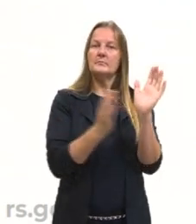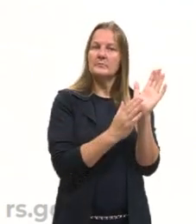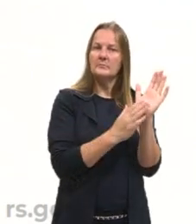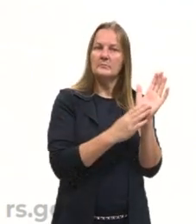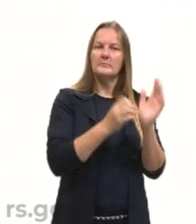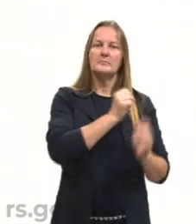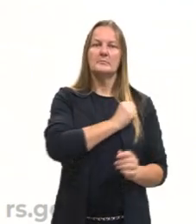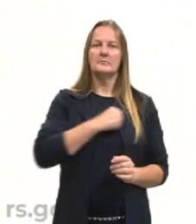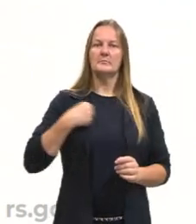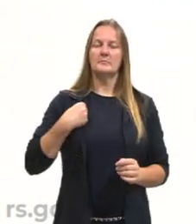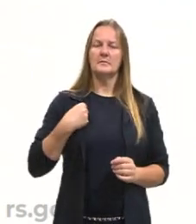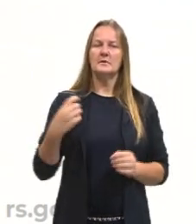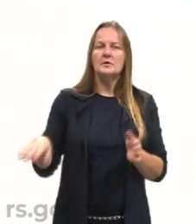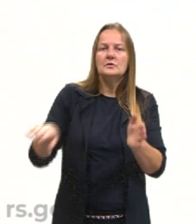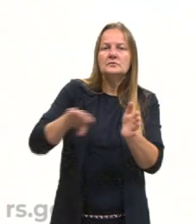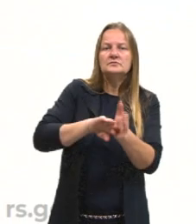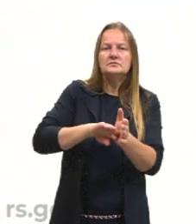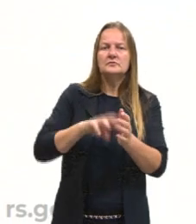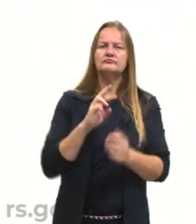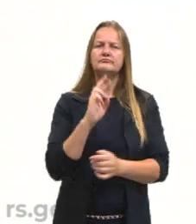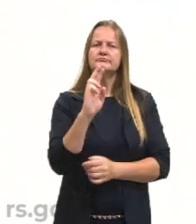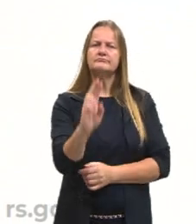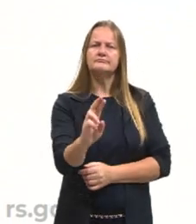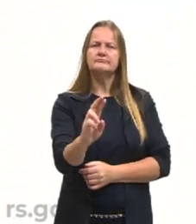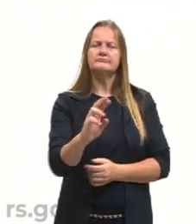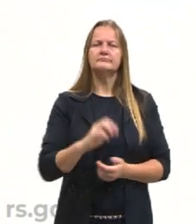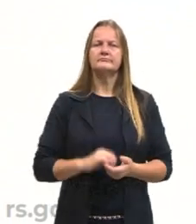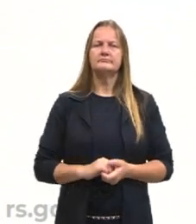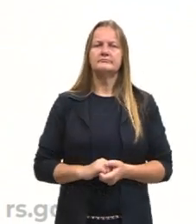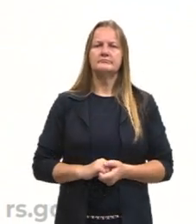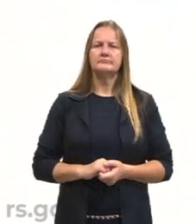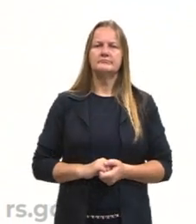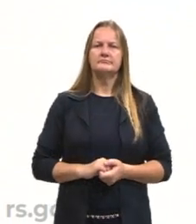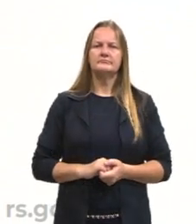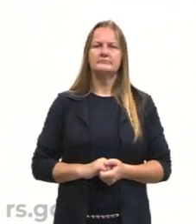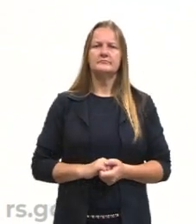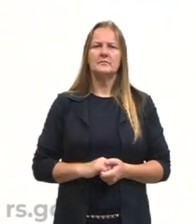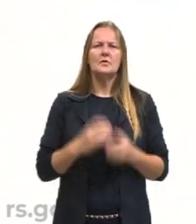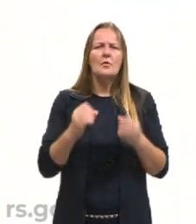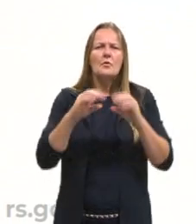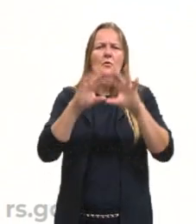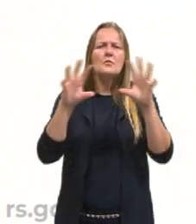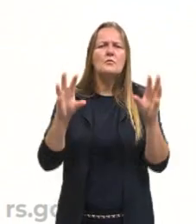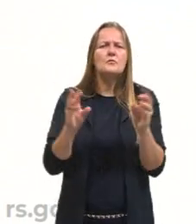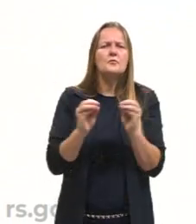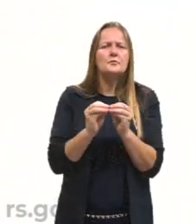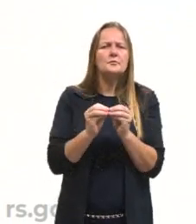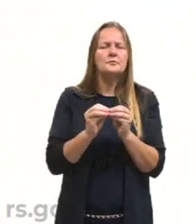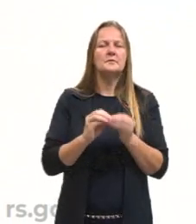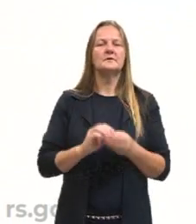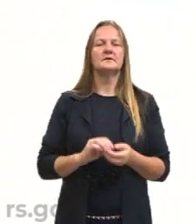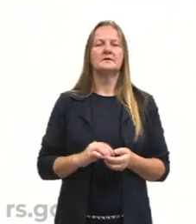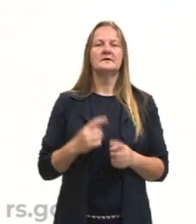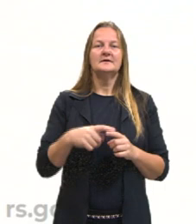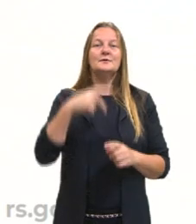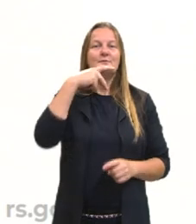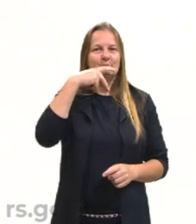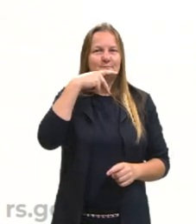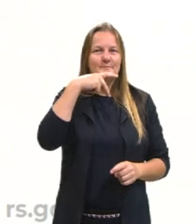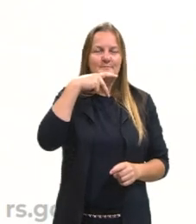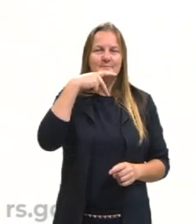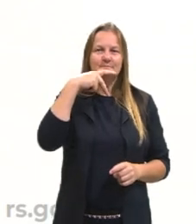não era chegar a um resultado, não era chegar a uma síntese. E o Platão